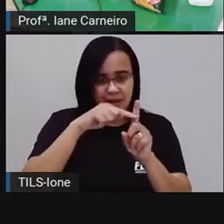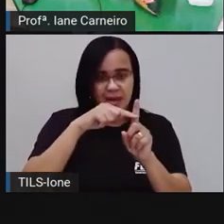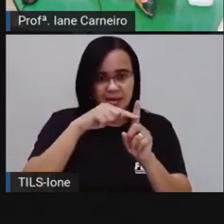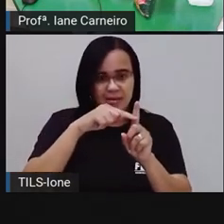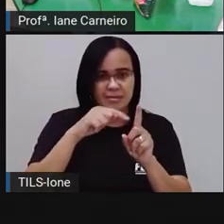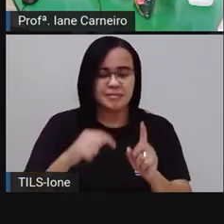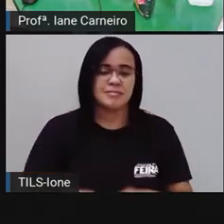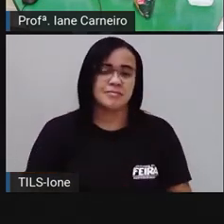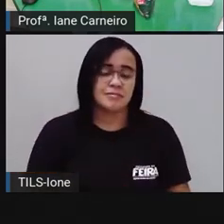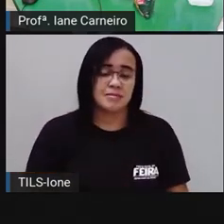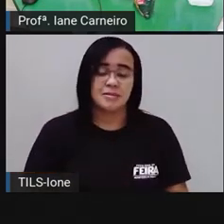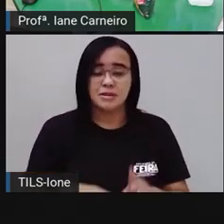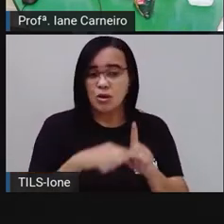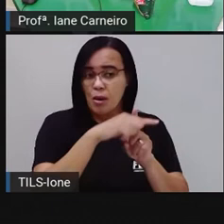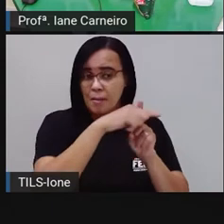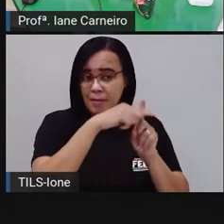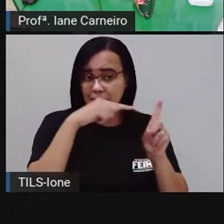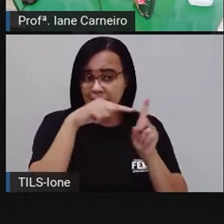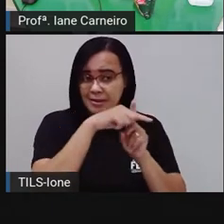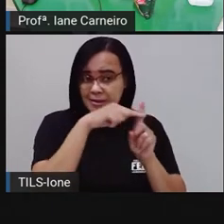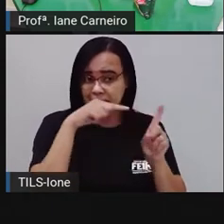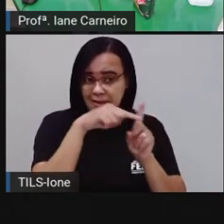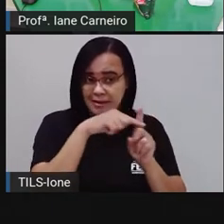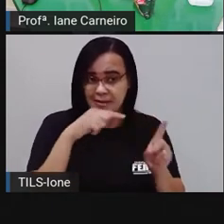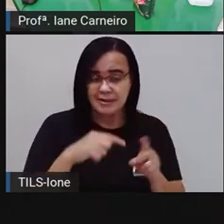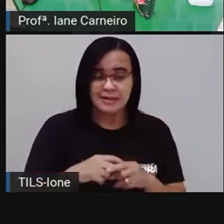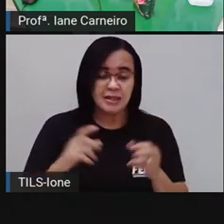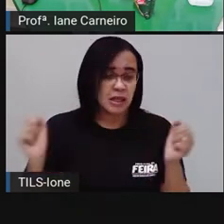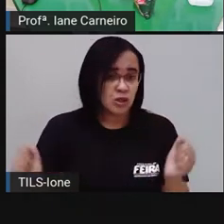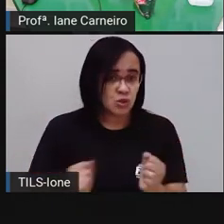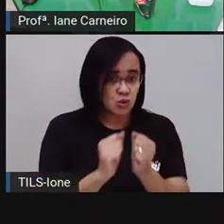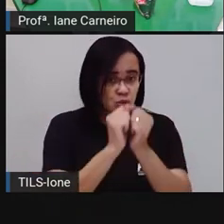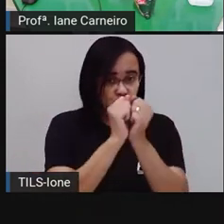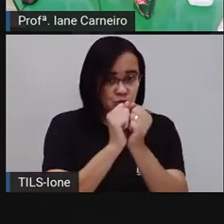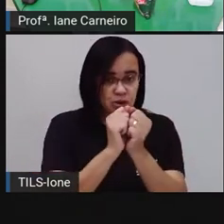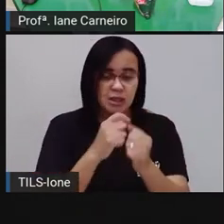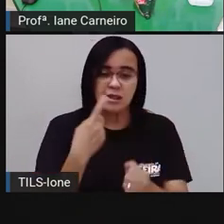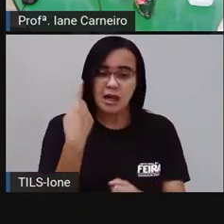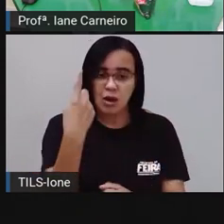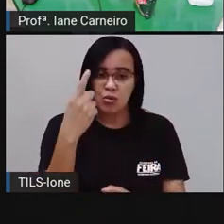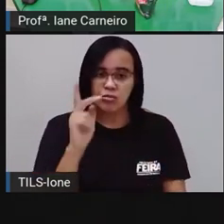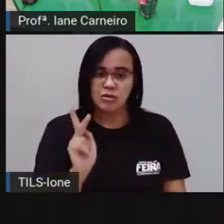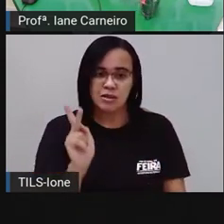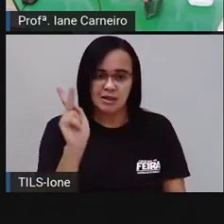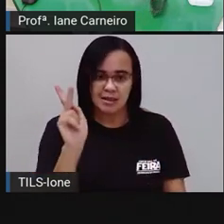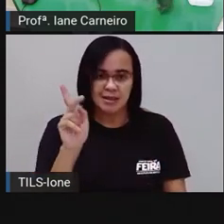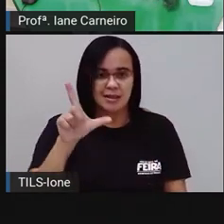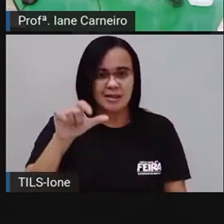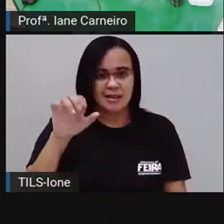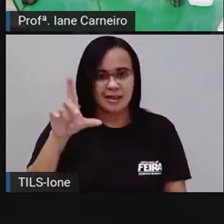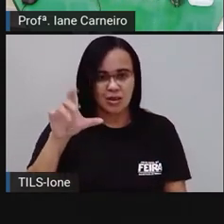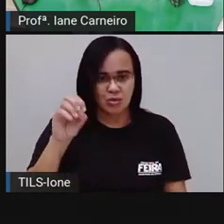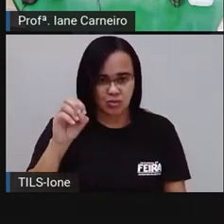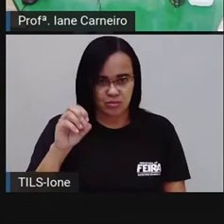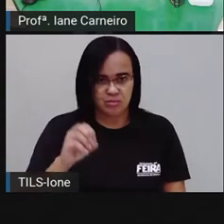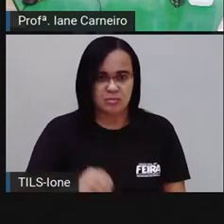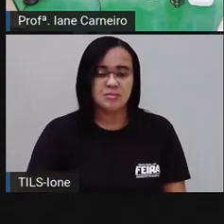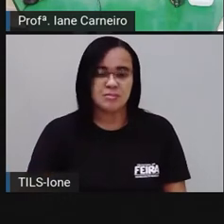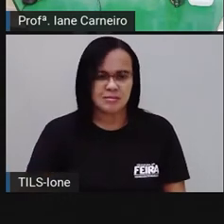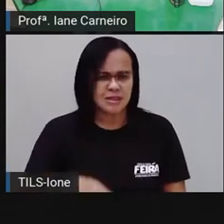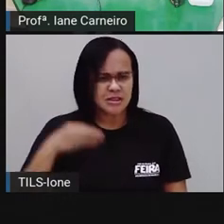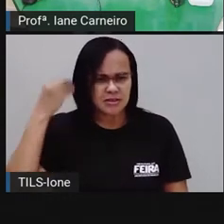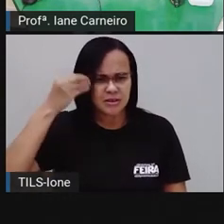desse aqui, juntar dois deles, vou ter um quilo, tá certo? Então, vamos lá para a nossa experiência.